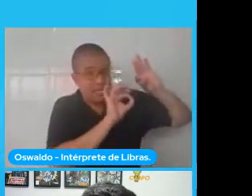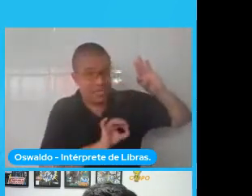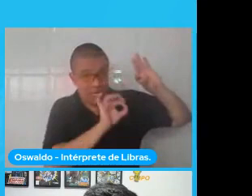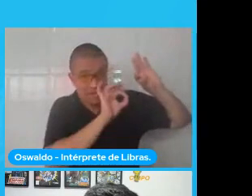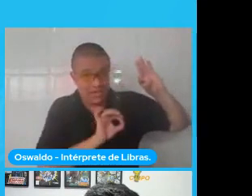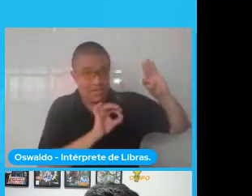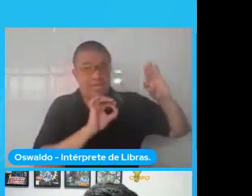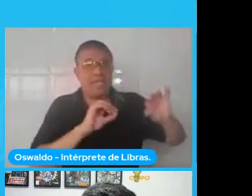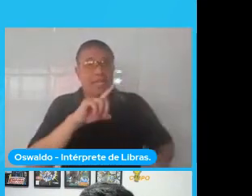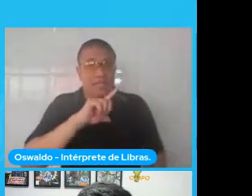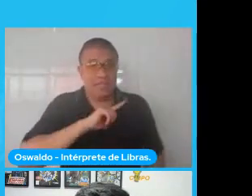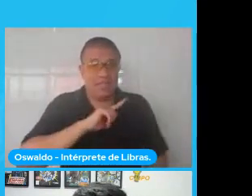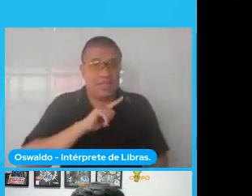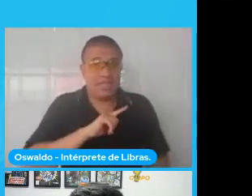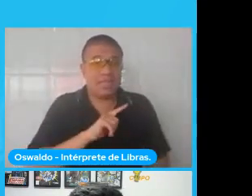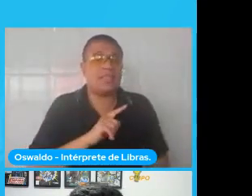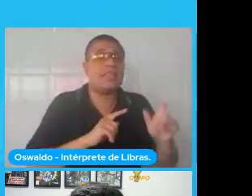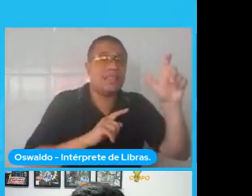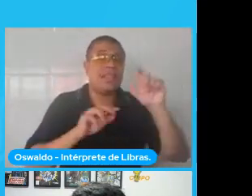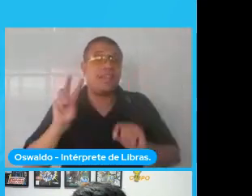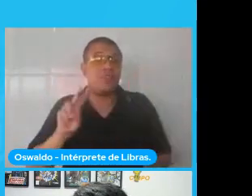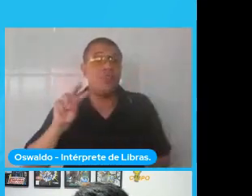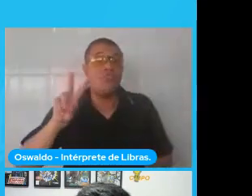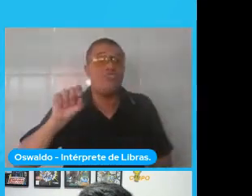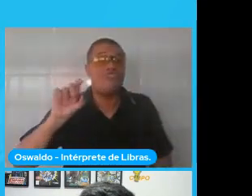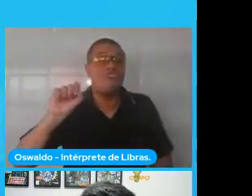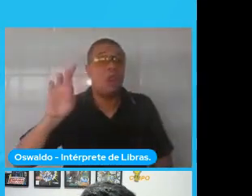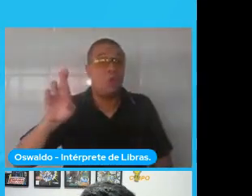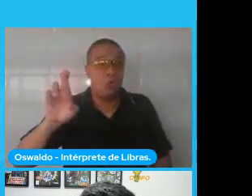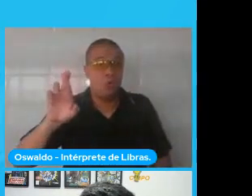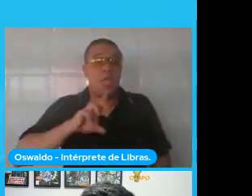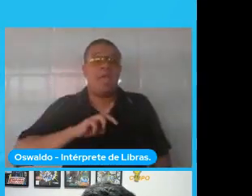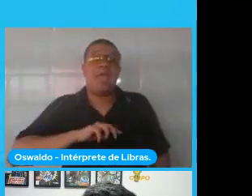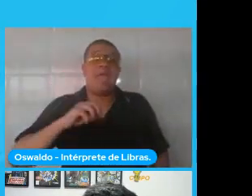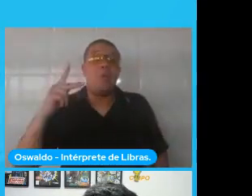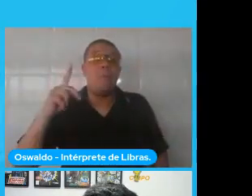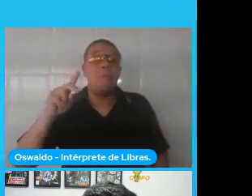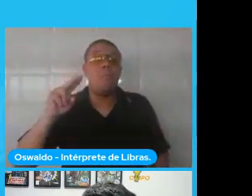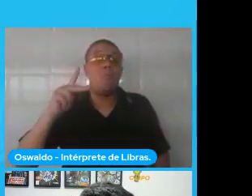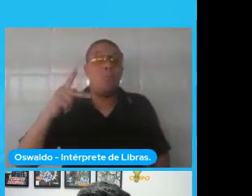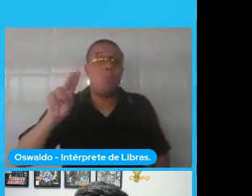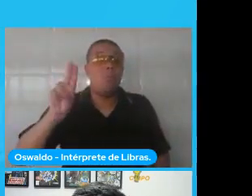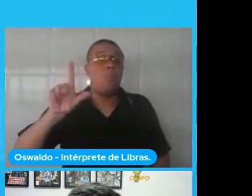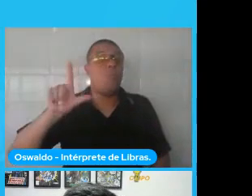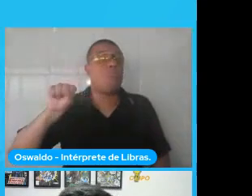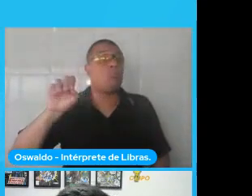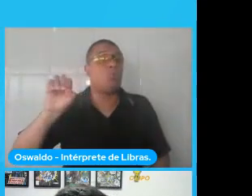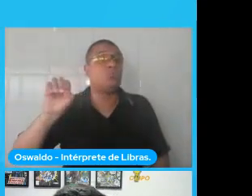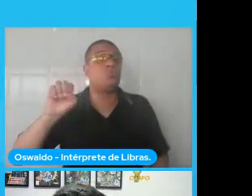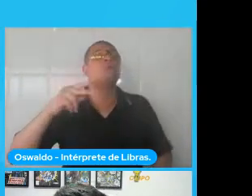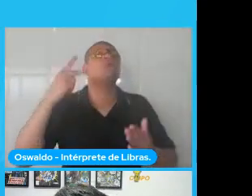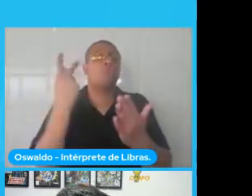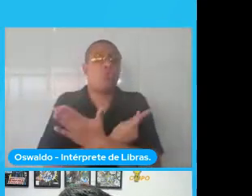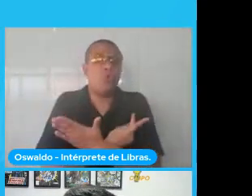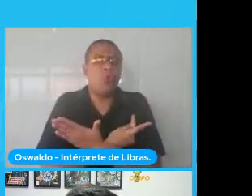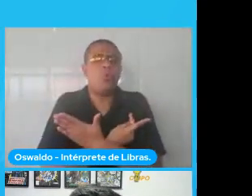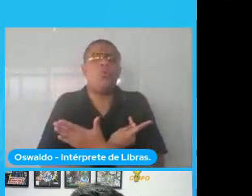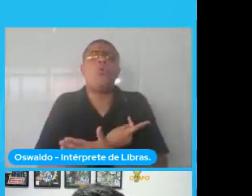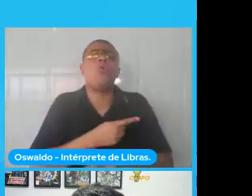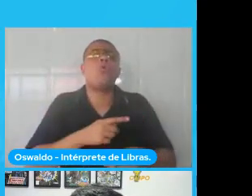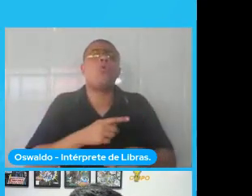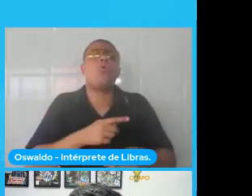peso aqui e esses pesos eles vão corresponder ao impulso que é dado aqui. E aí como é que funciona o treinamento dessas redes?